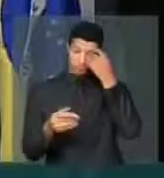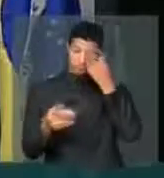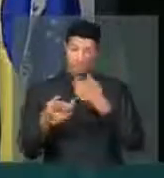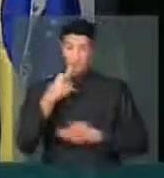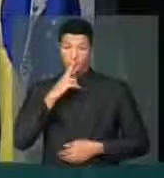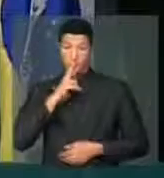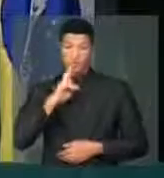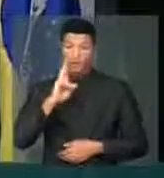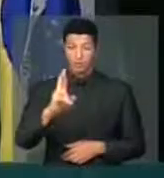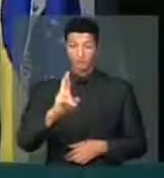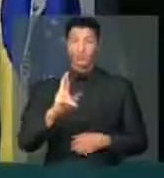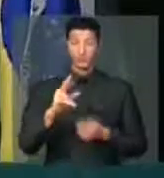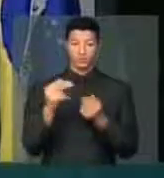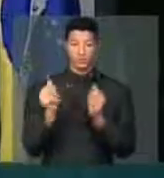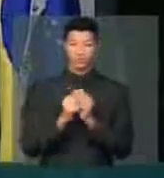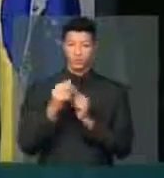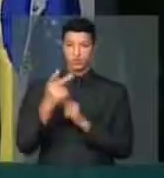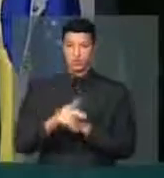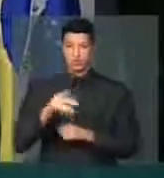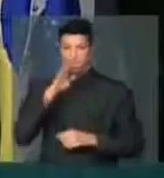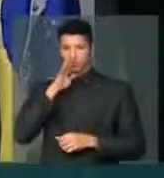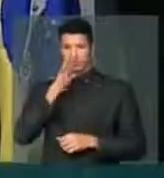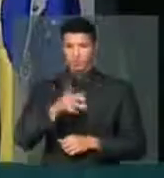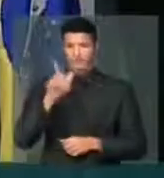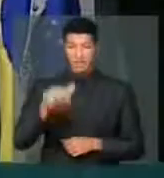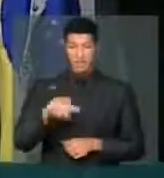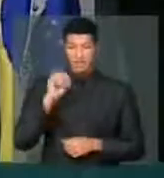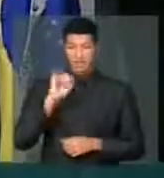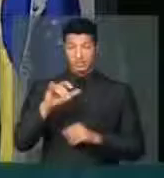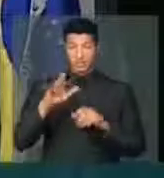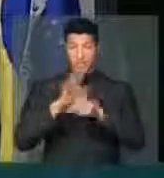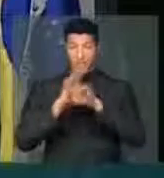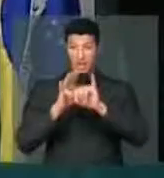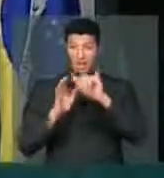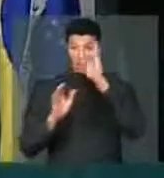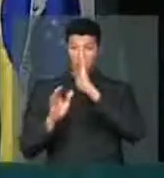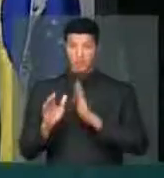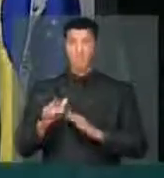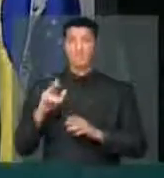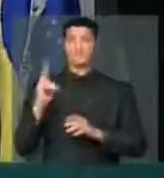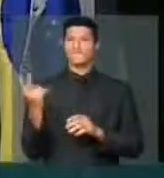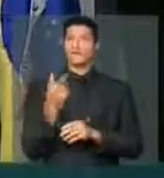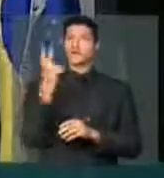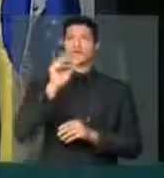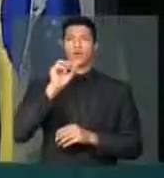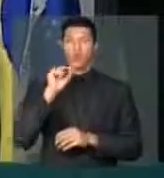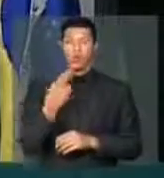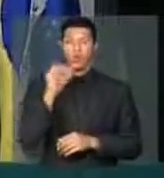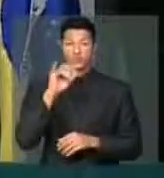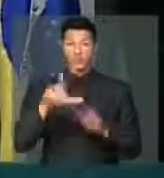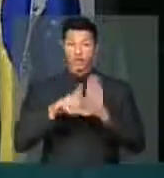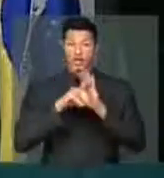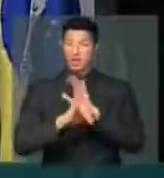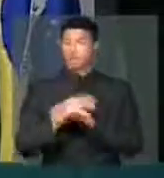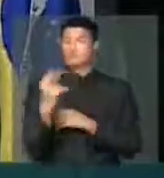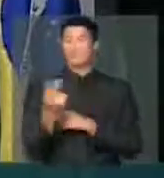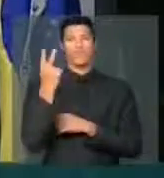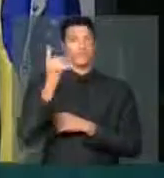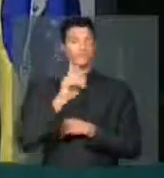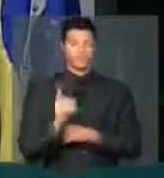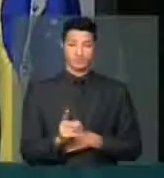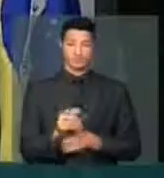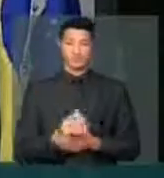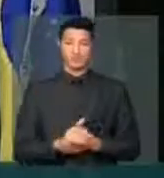resposta com o seu julgamento é se a lei no Brasil vale ou se a lei não vale.